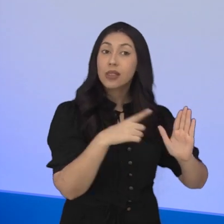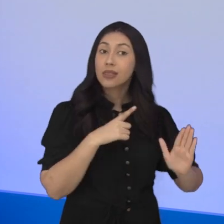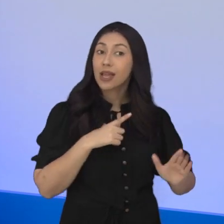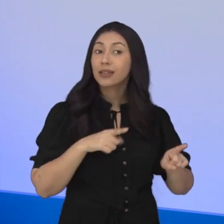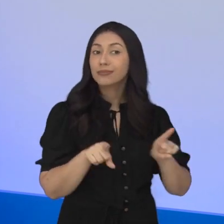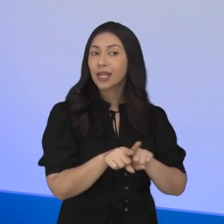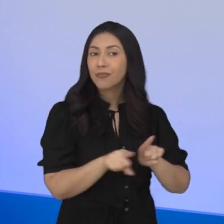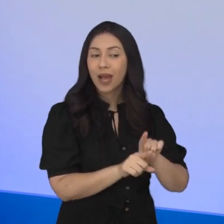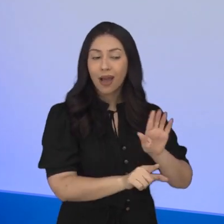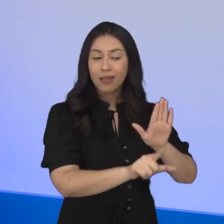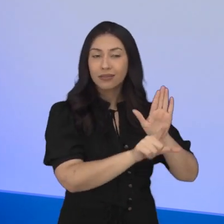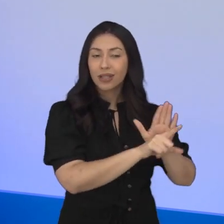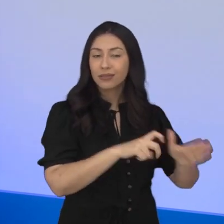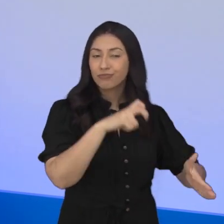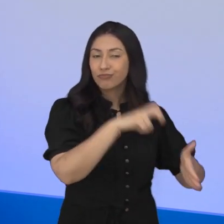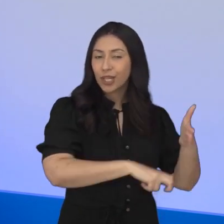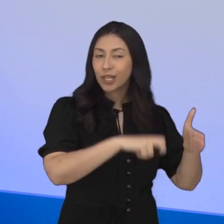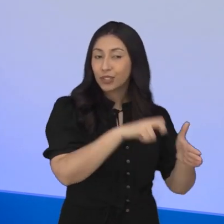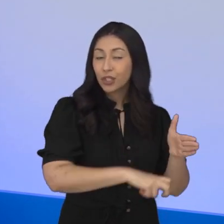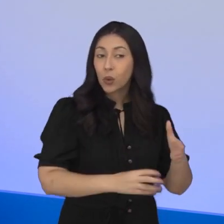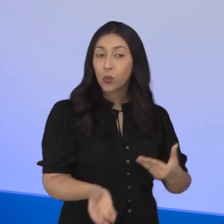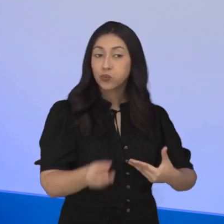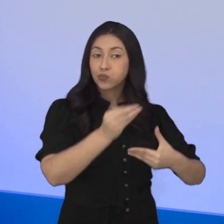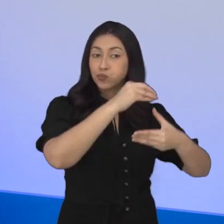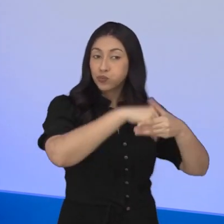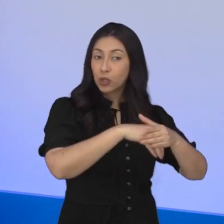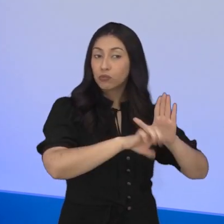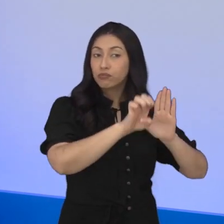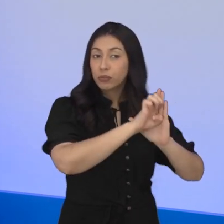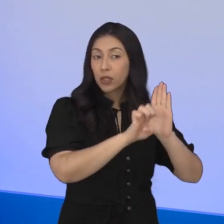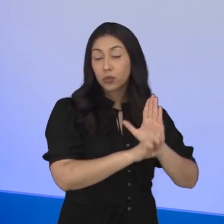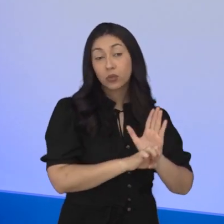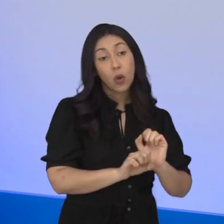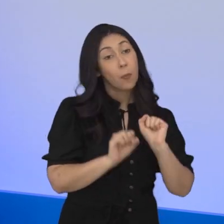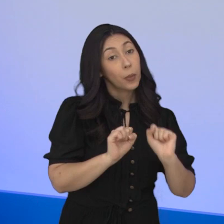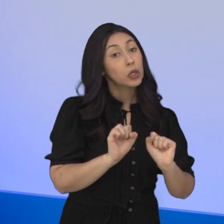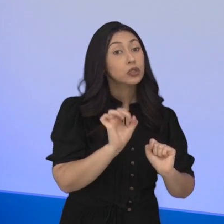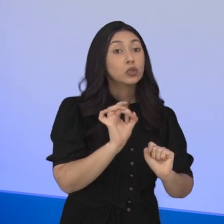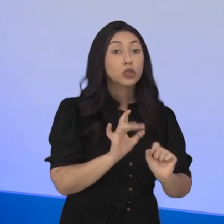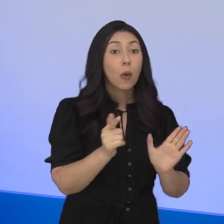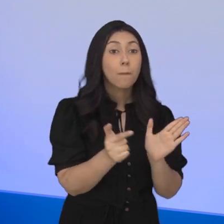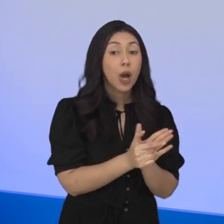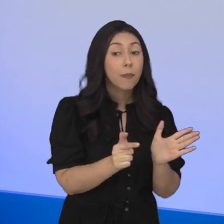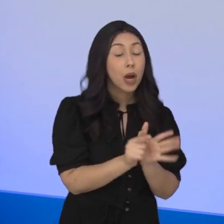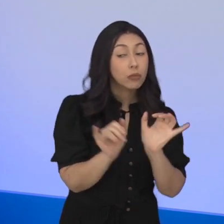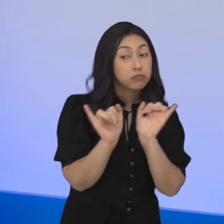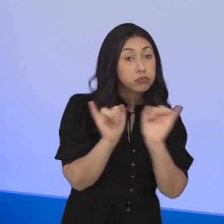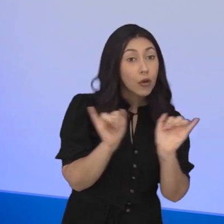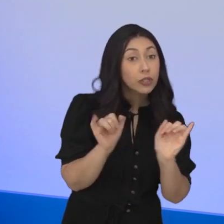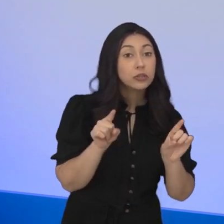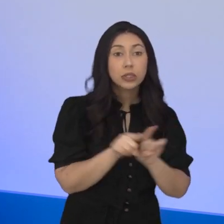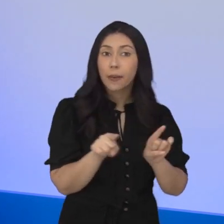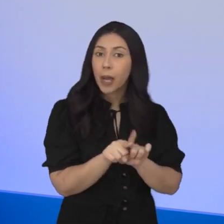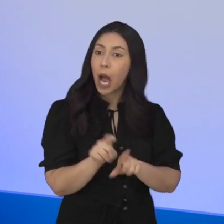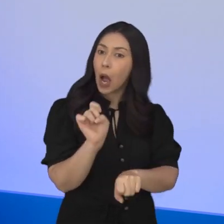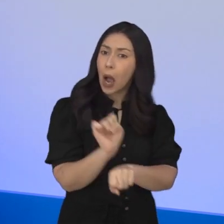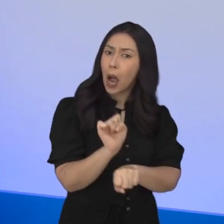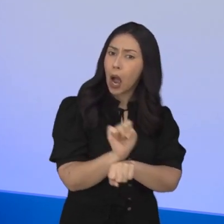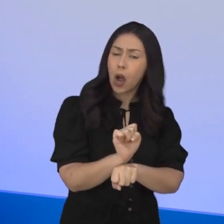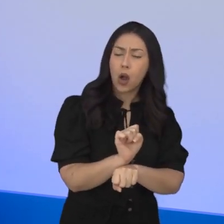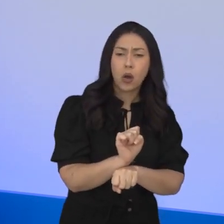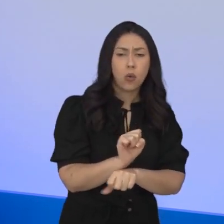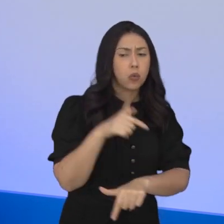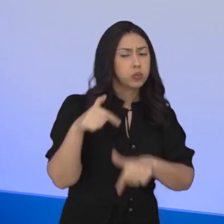existem as sanções que estão previstas lá no estatuto do servidor público. Pode ser uma advertência, pode ser uma suspensão temporária